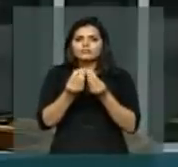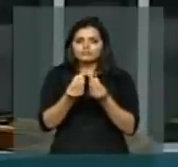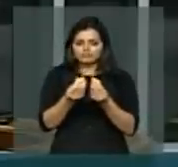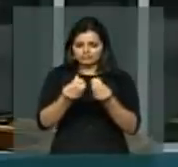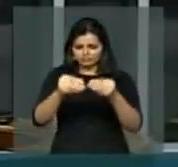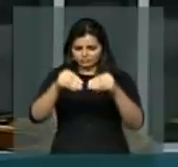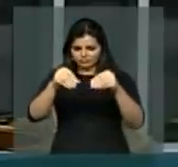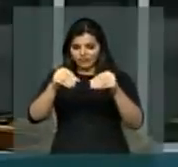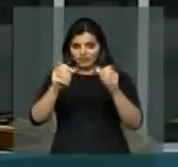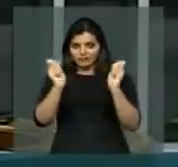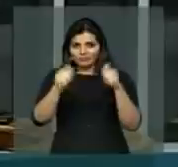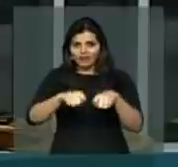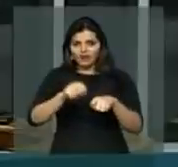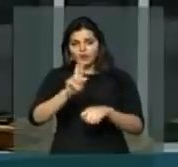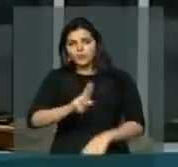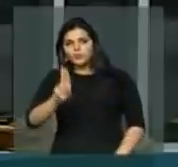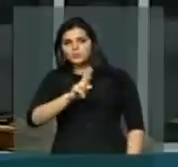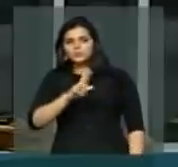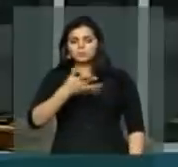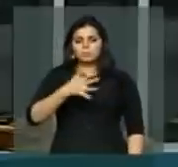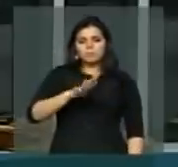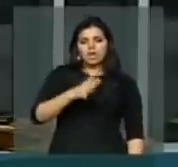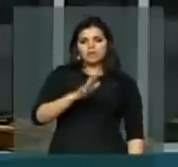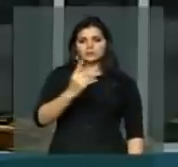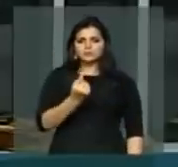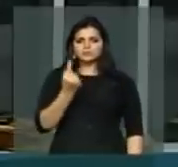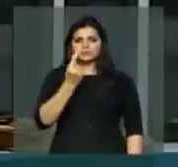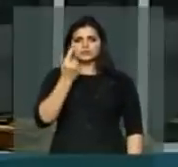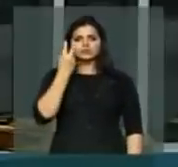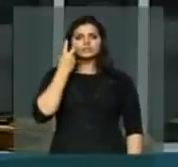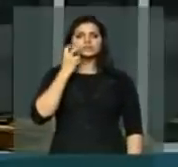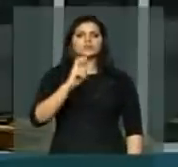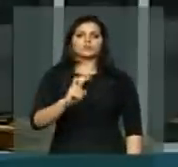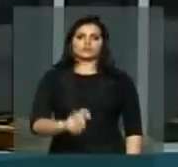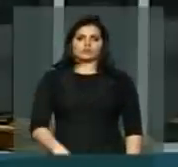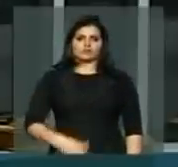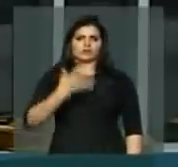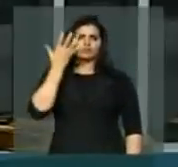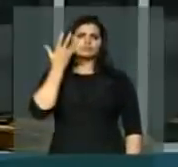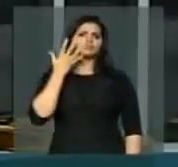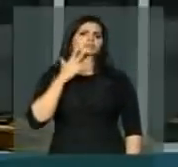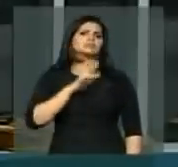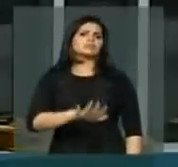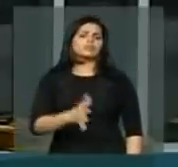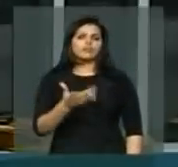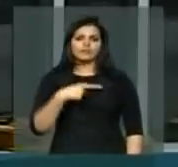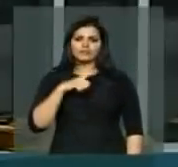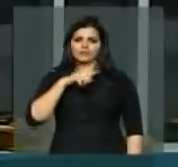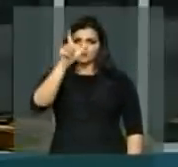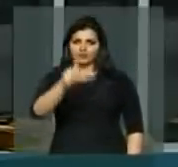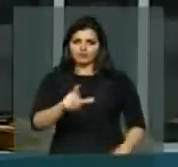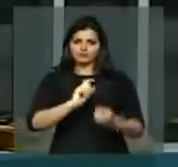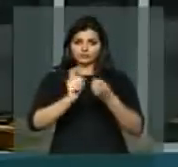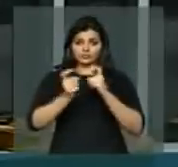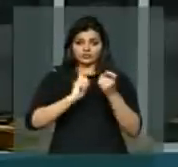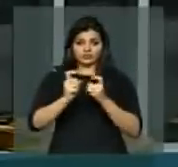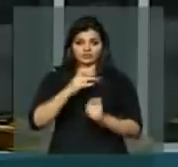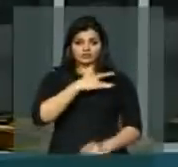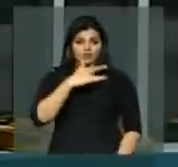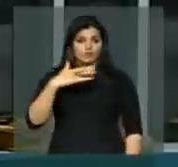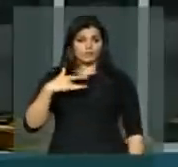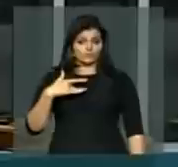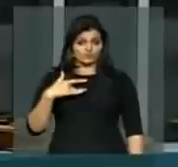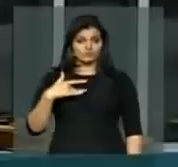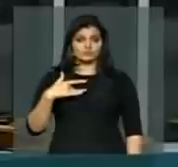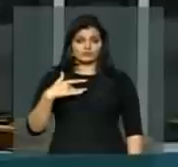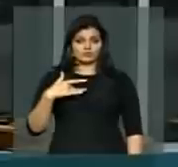para o consumo médio individual por cinco dias, conforme definido pela Autoridade Administrativa de Saúde.